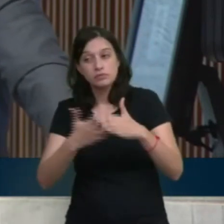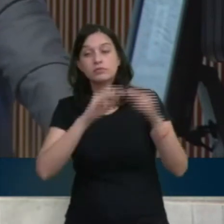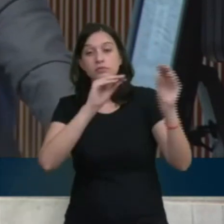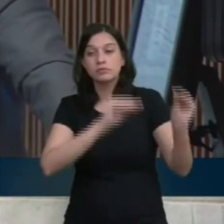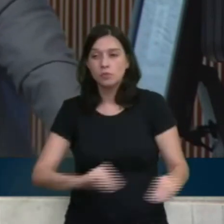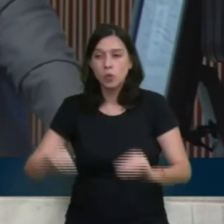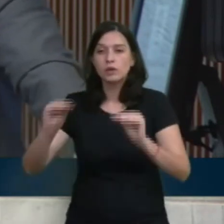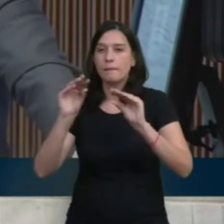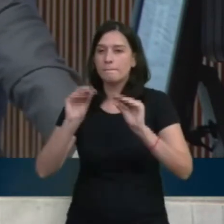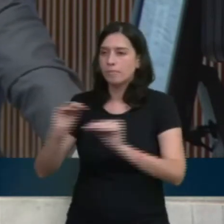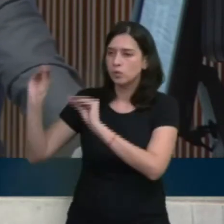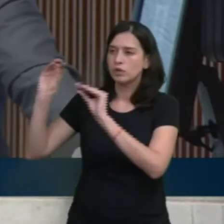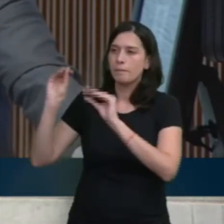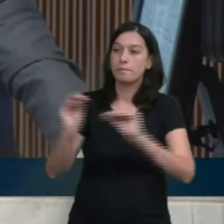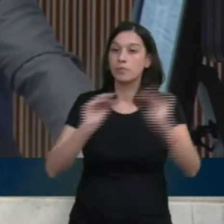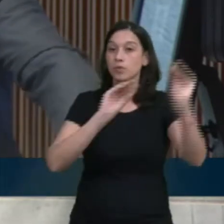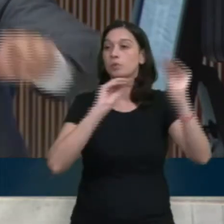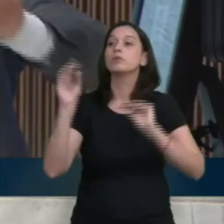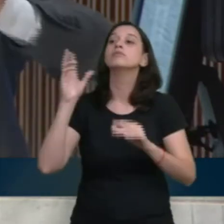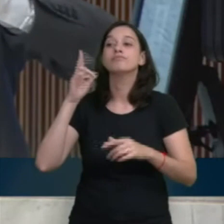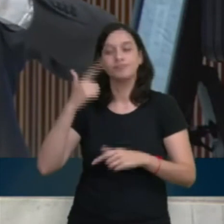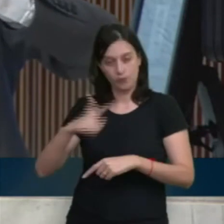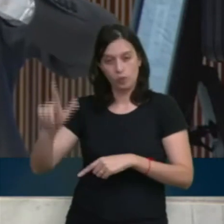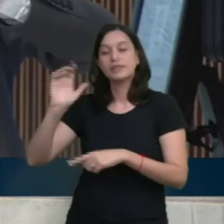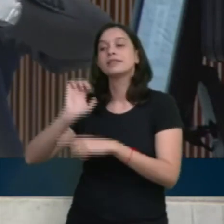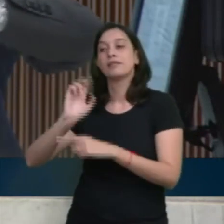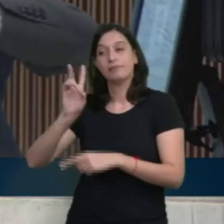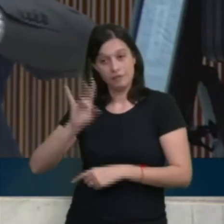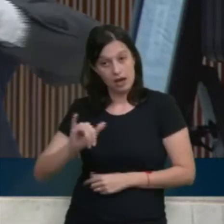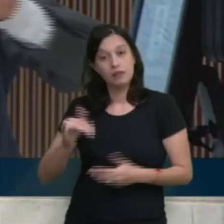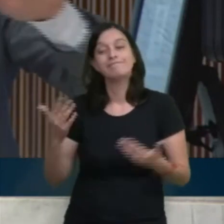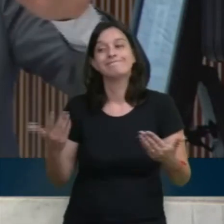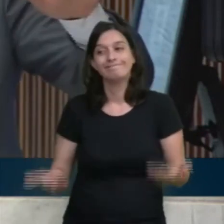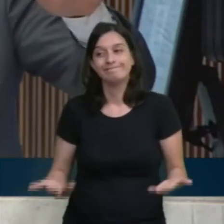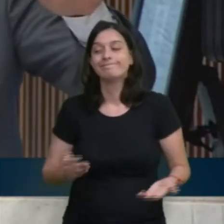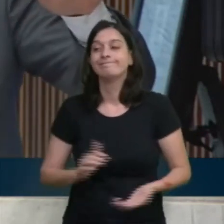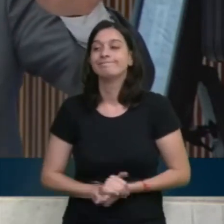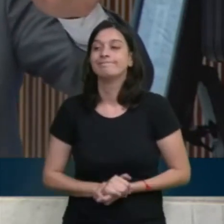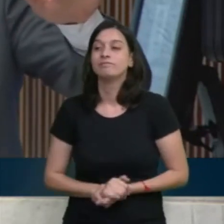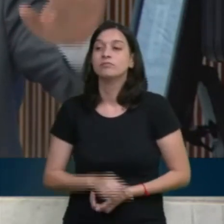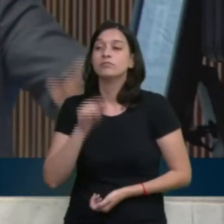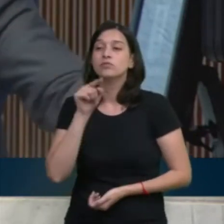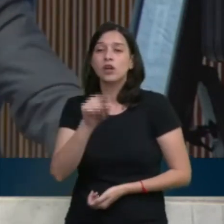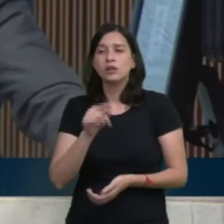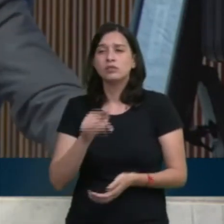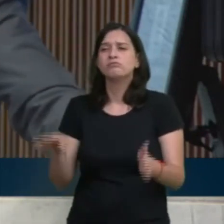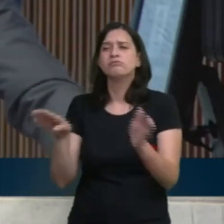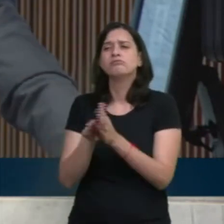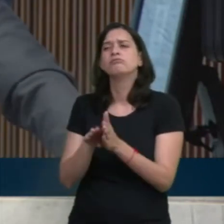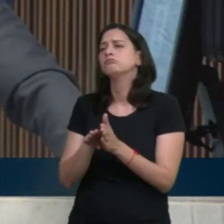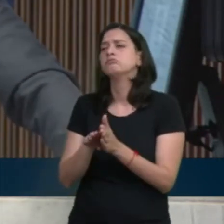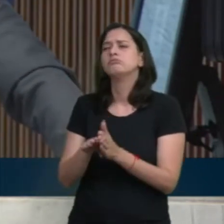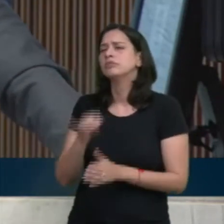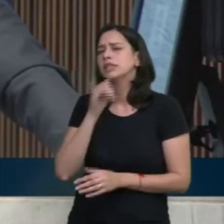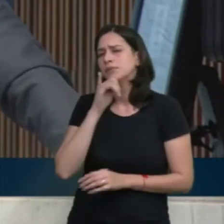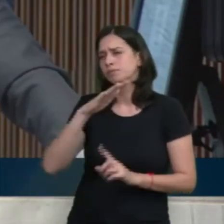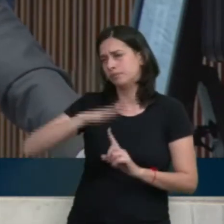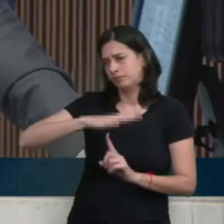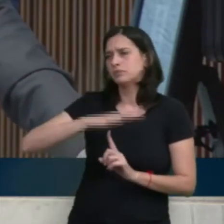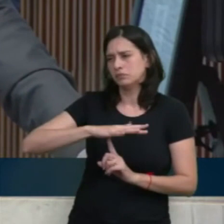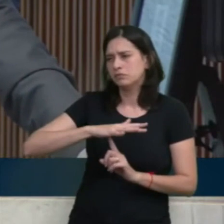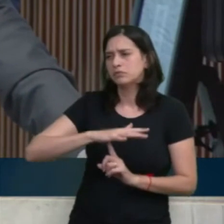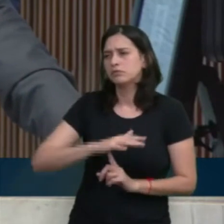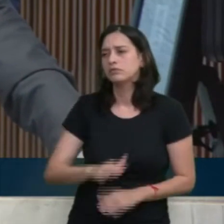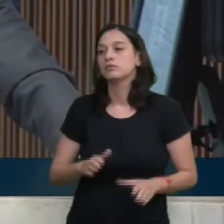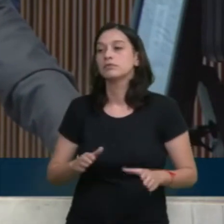transformação. Quem for hoje, na divisa Paraná com Santa Catarina, vai ver do que eu estou falando, de grandes